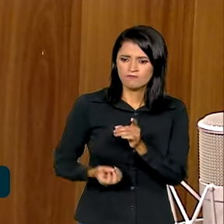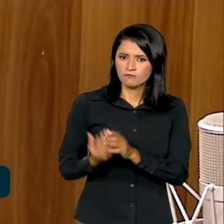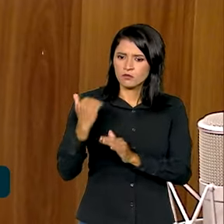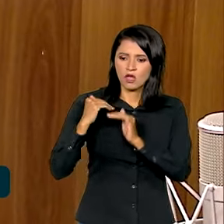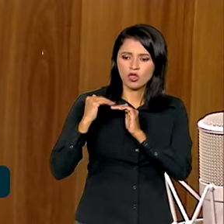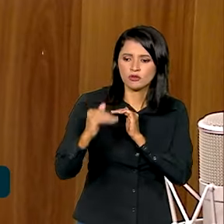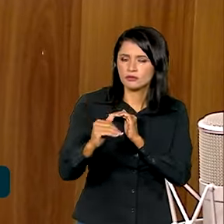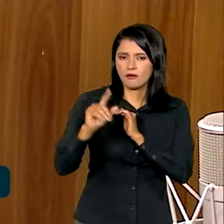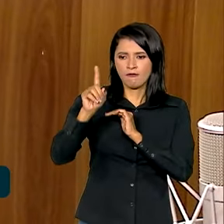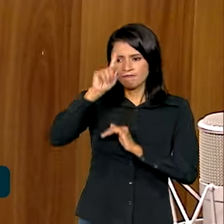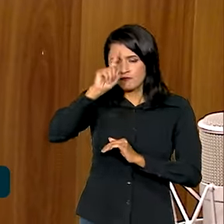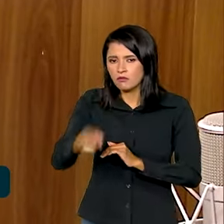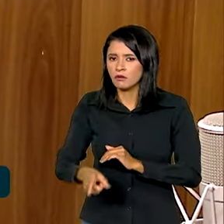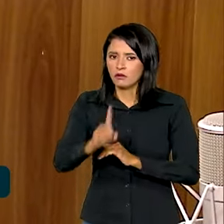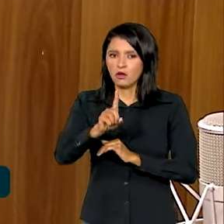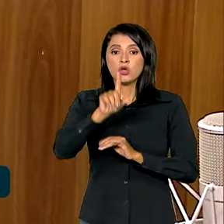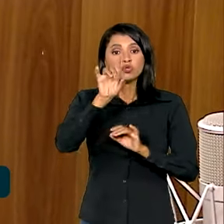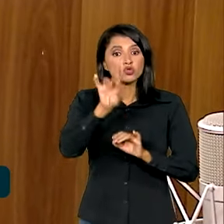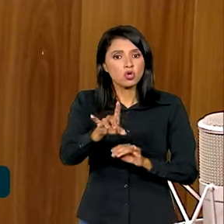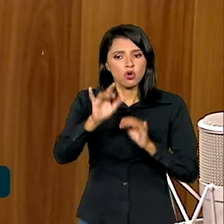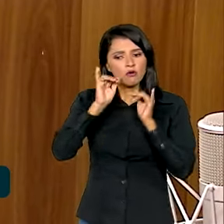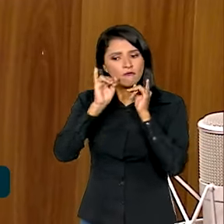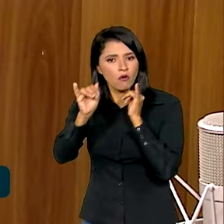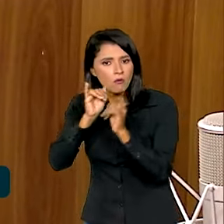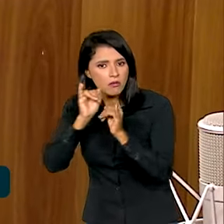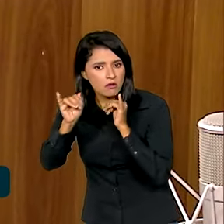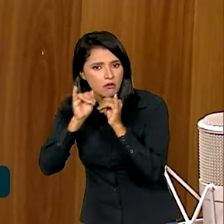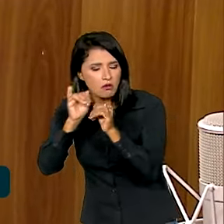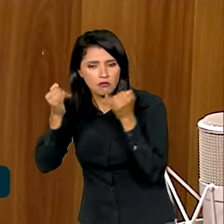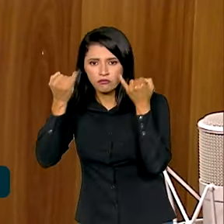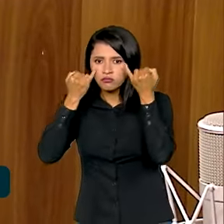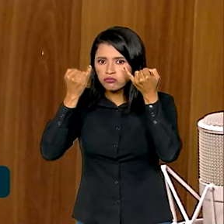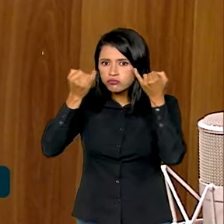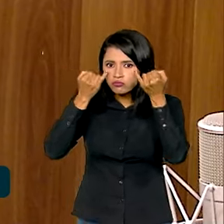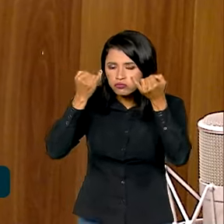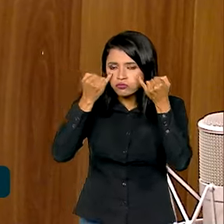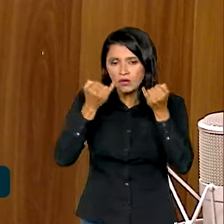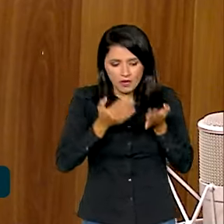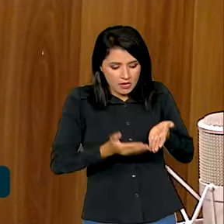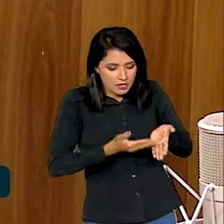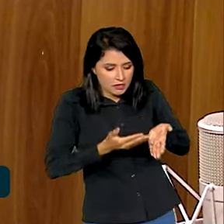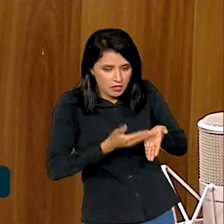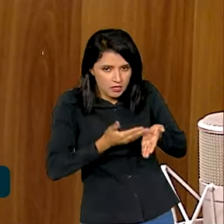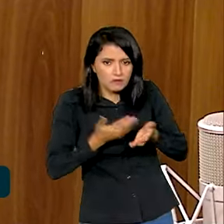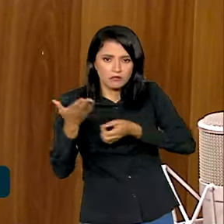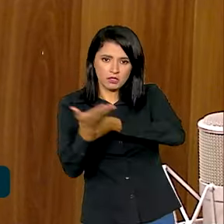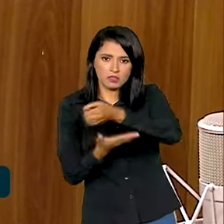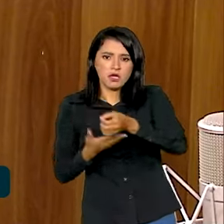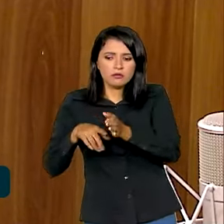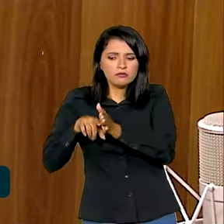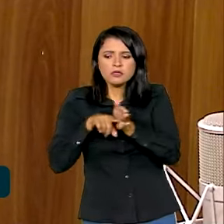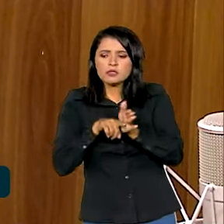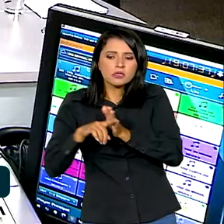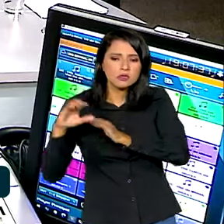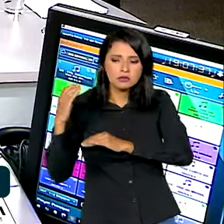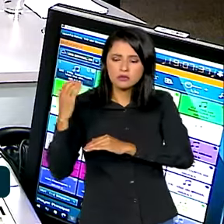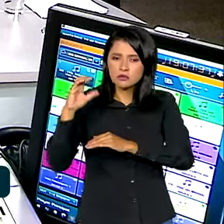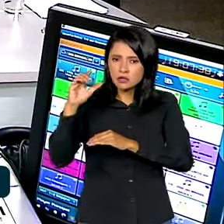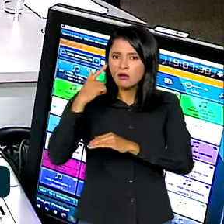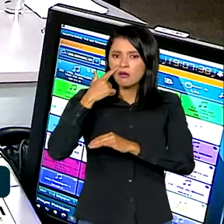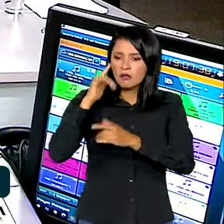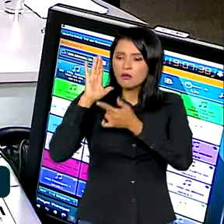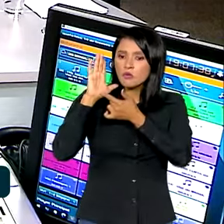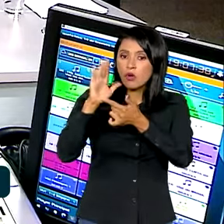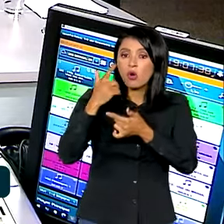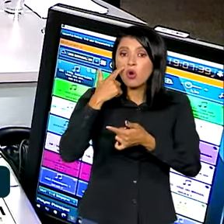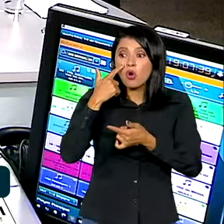Ele tem a intenção de informar, trazer informações, mostrar... Basear esse guia em evidências científicas e mostrar que o